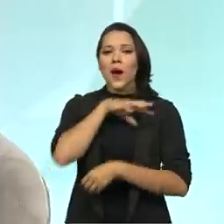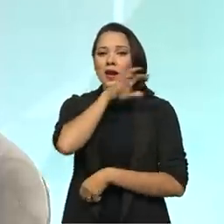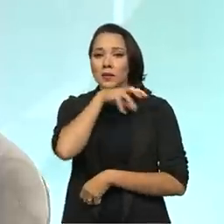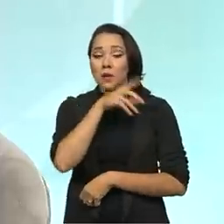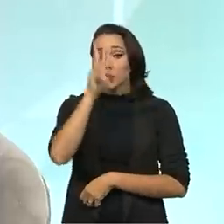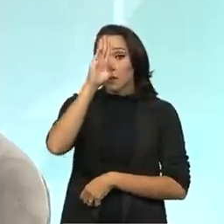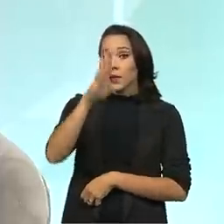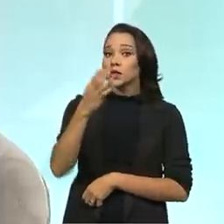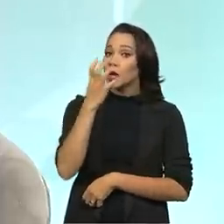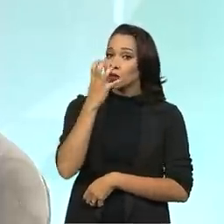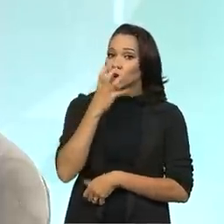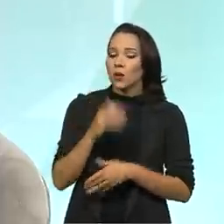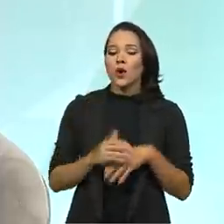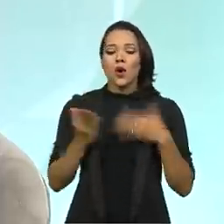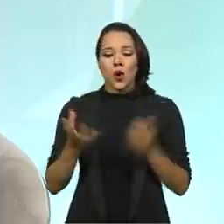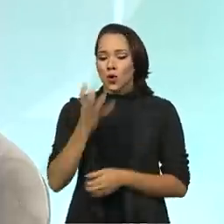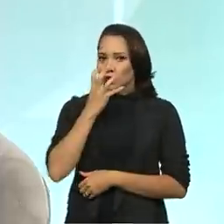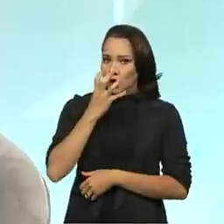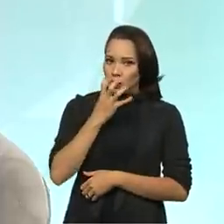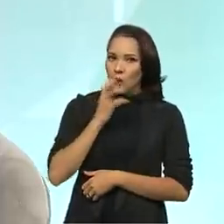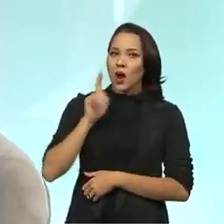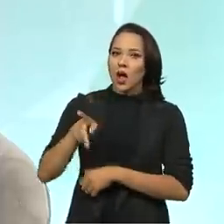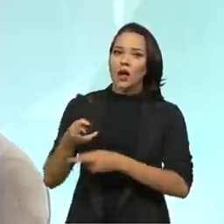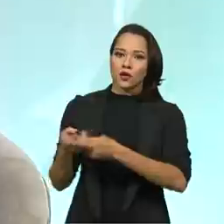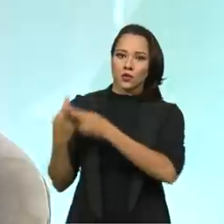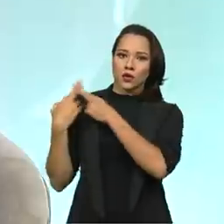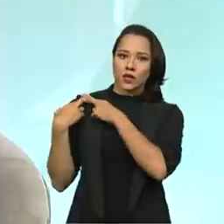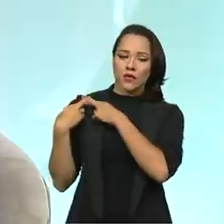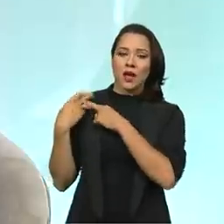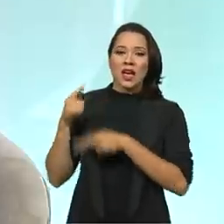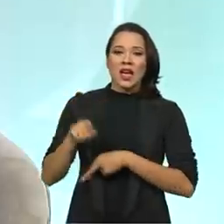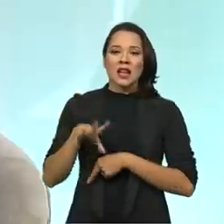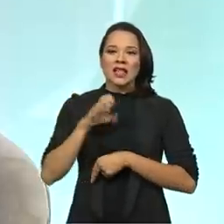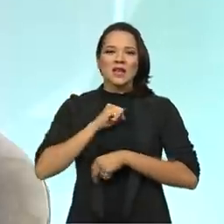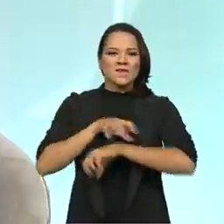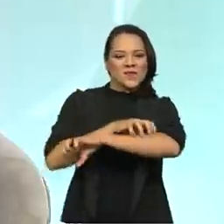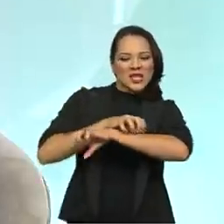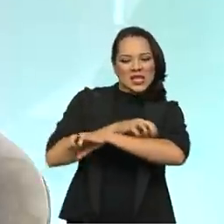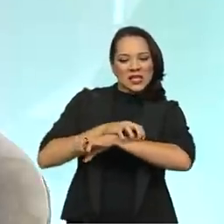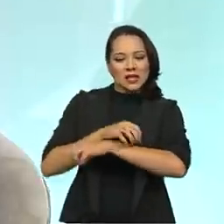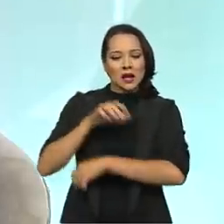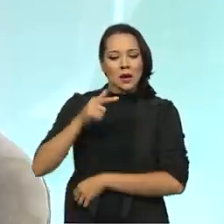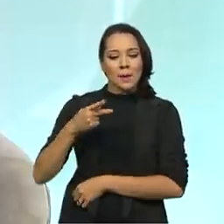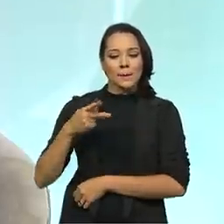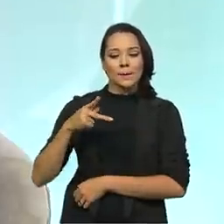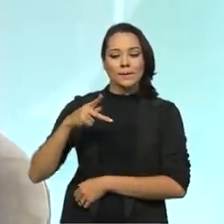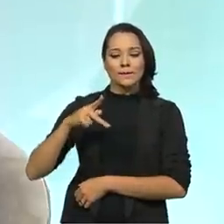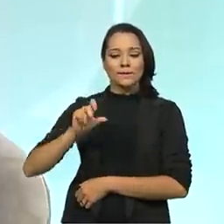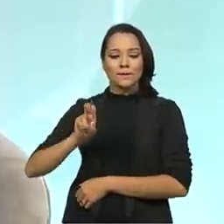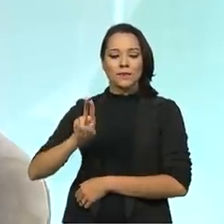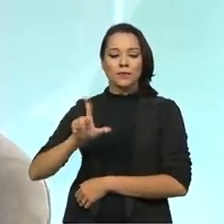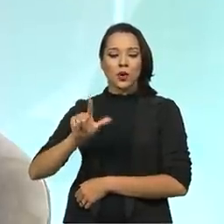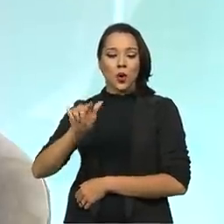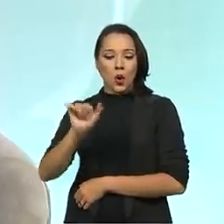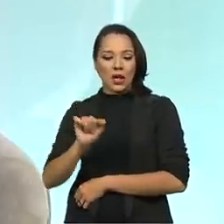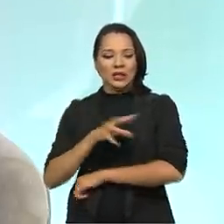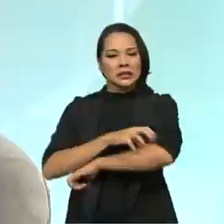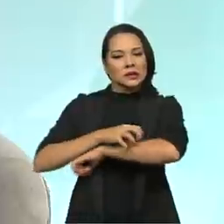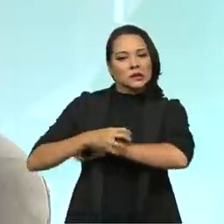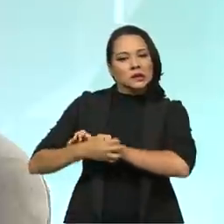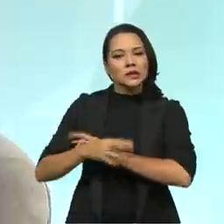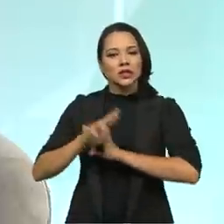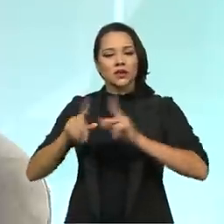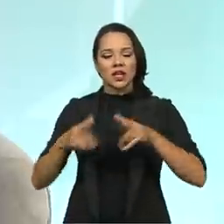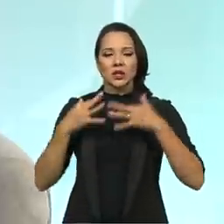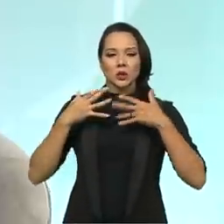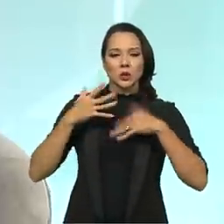os cachorros. Hoje o cachorro é responsável. Ele é hospedeiro da pulga que transmite várias doenças perigosas para as nossas